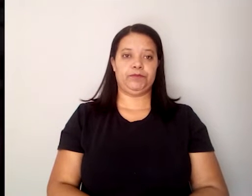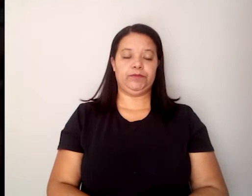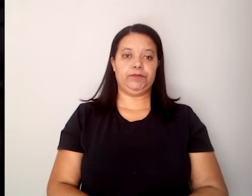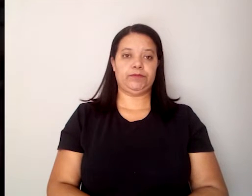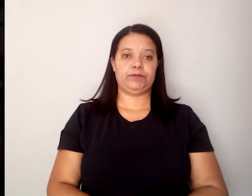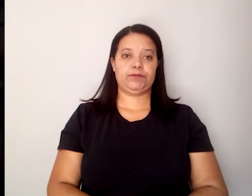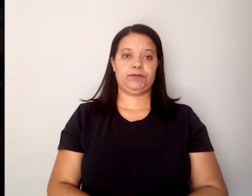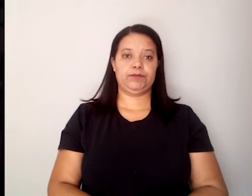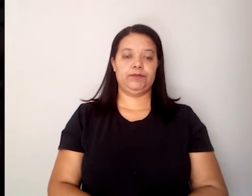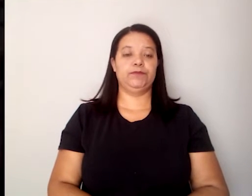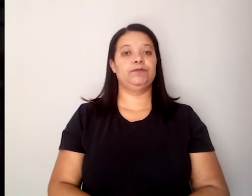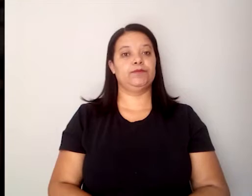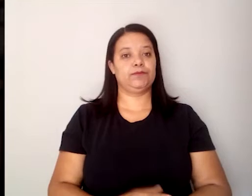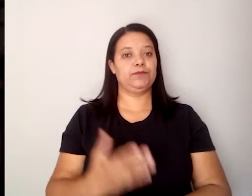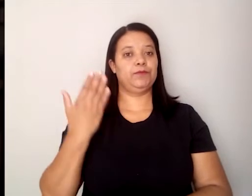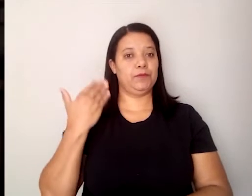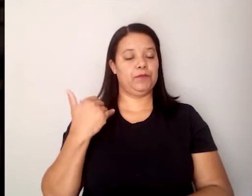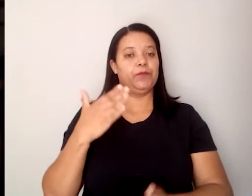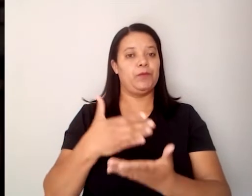Desde 1996,